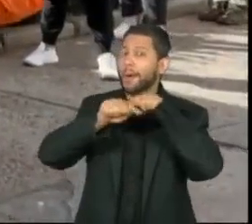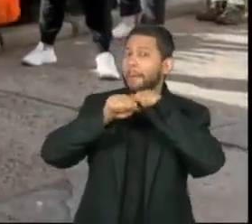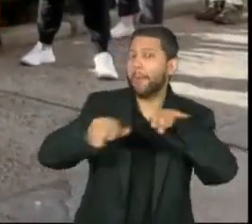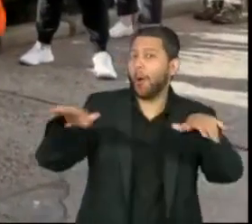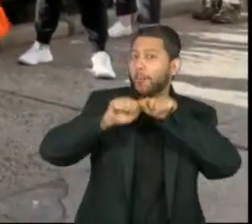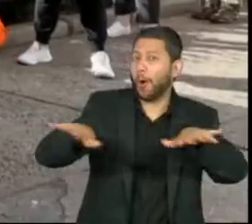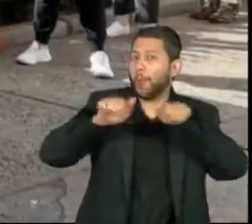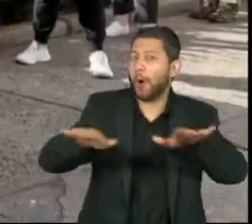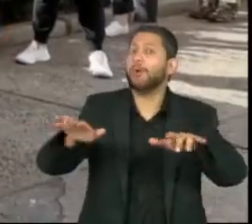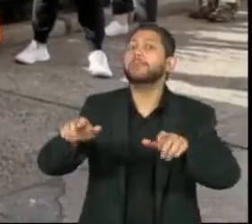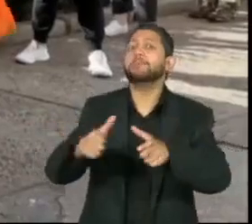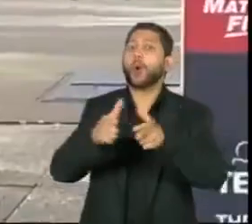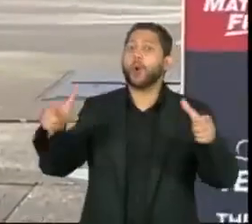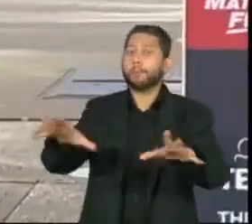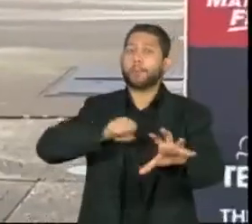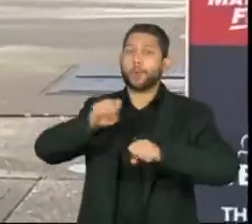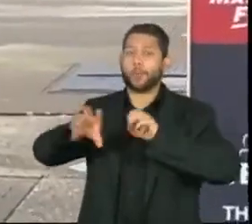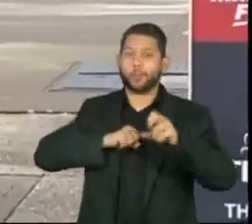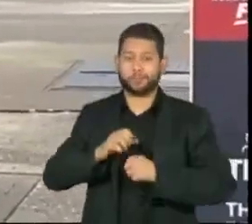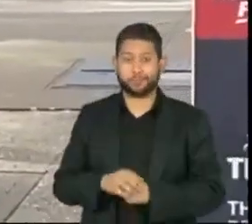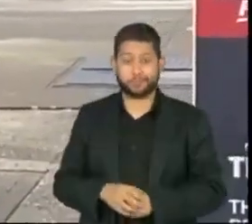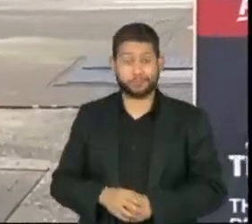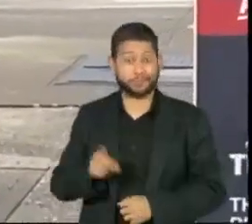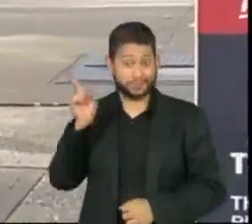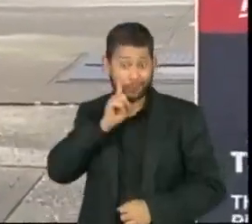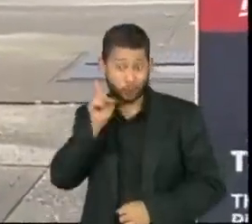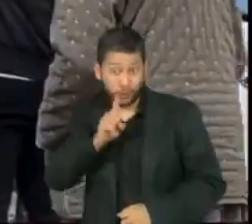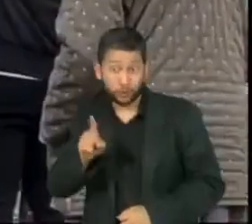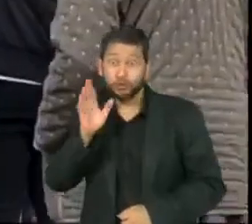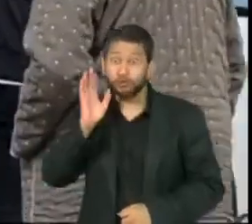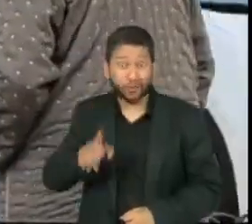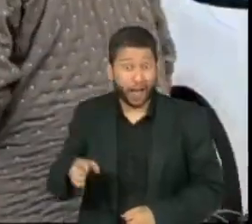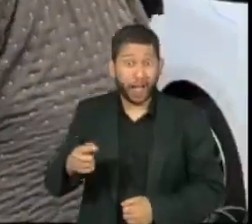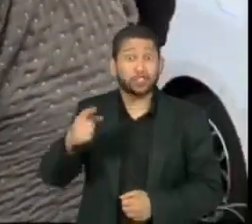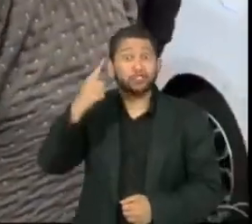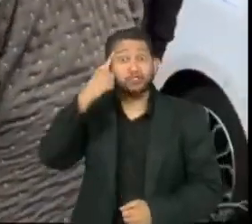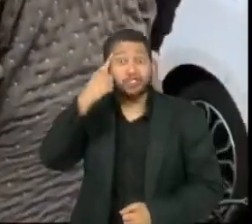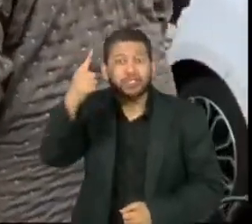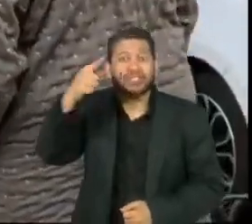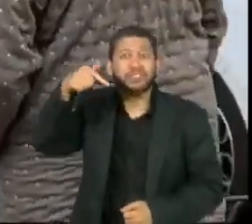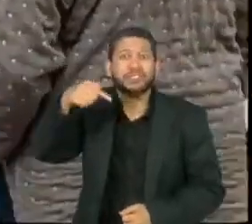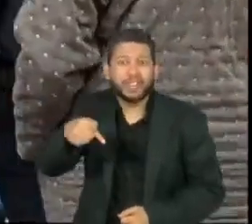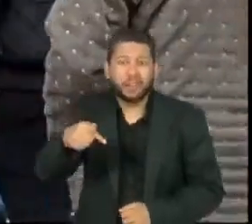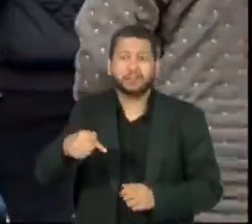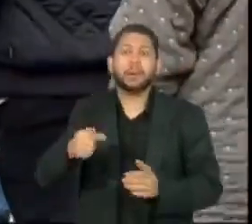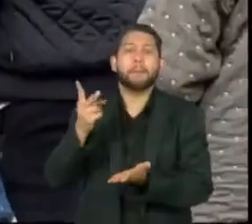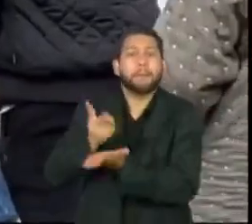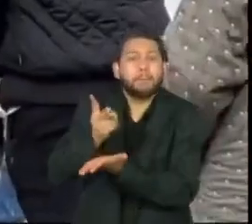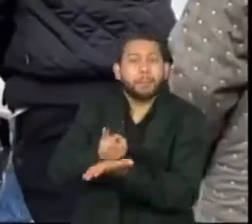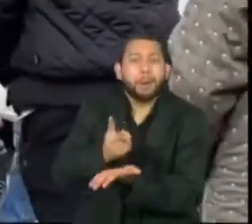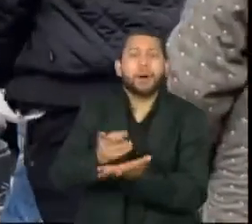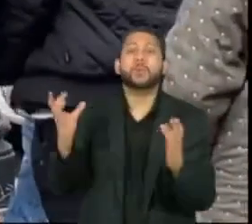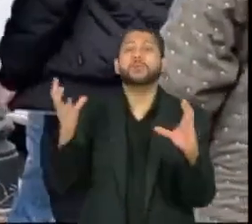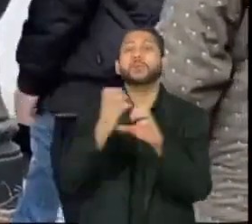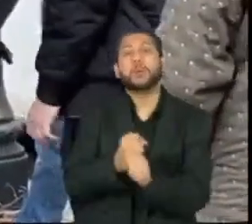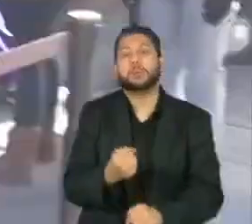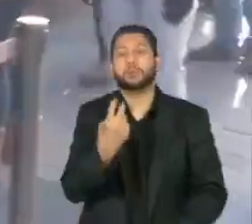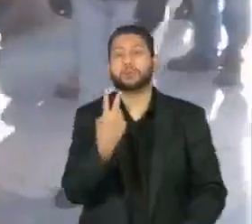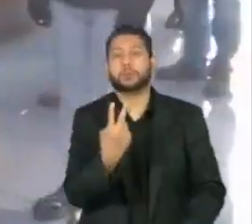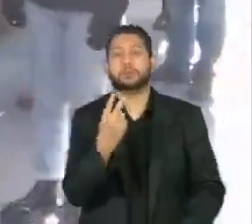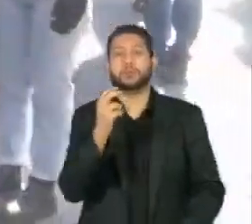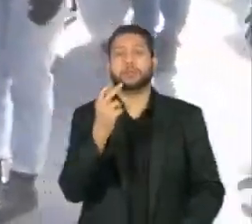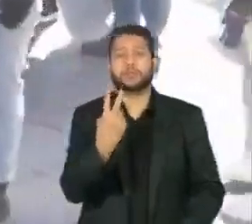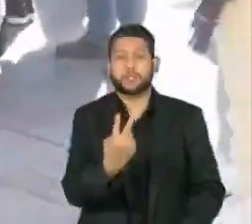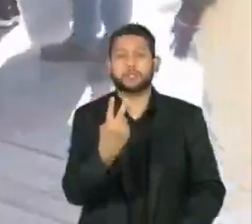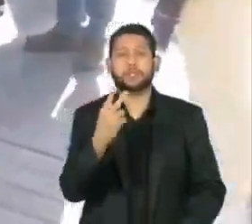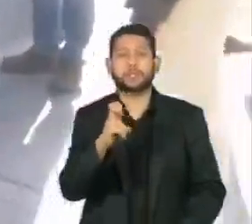Pelo sétimo dia seguido, os Estados Unidos registraram a média de 225 mil novos contaminados.